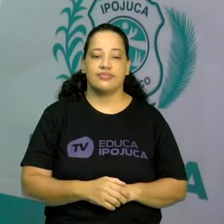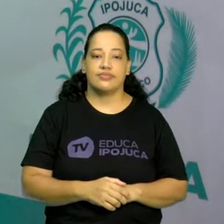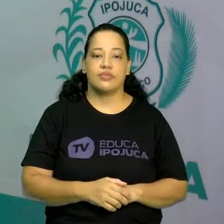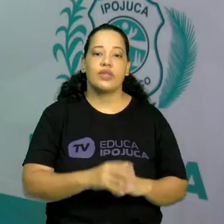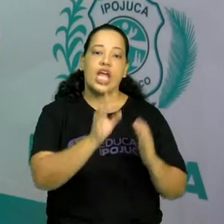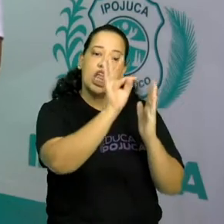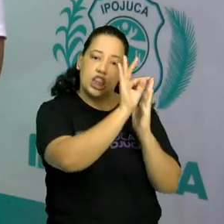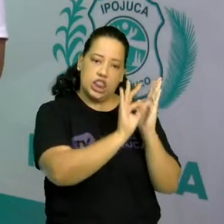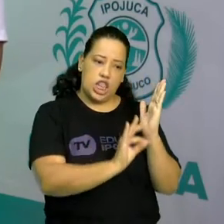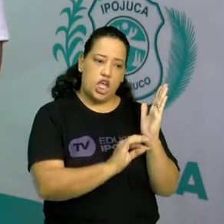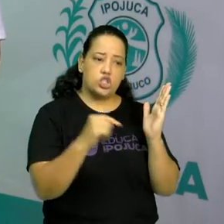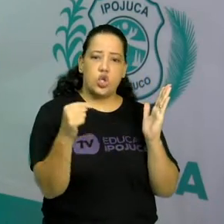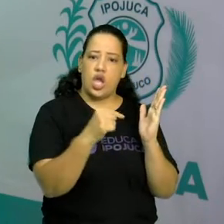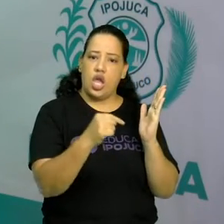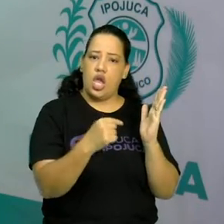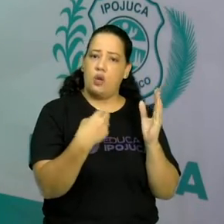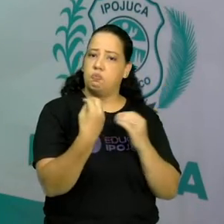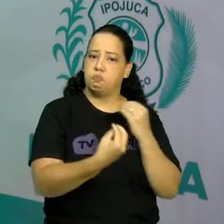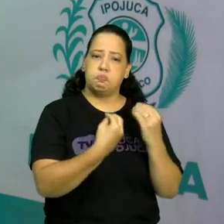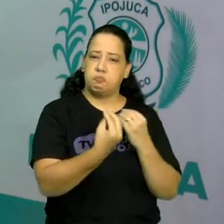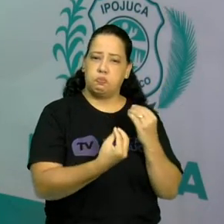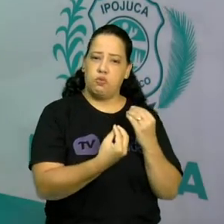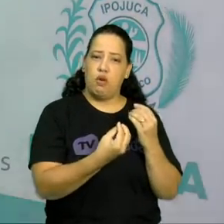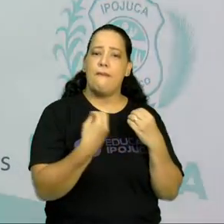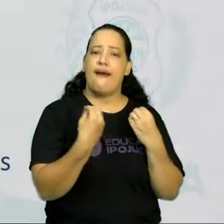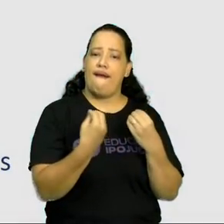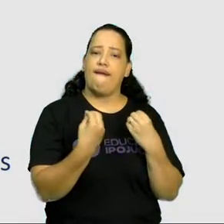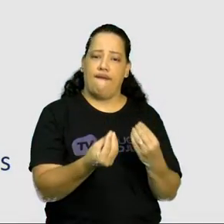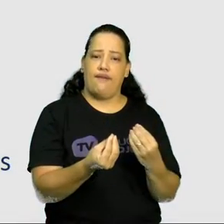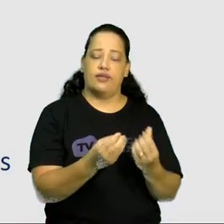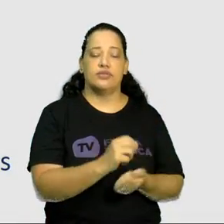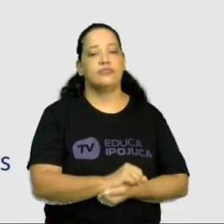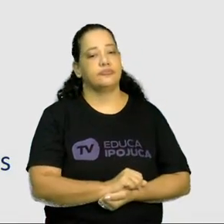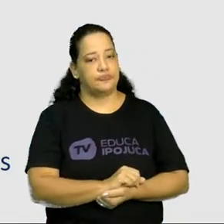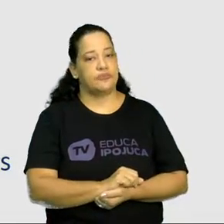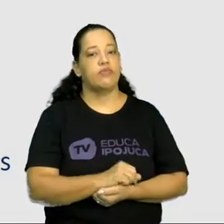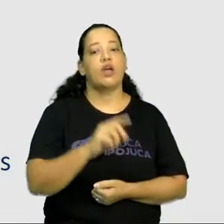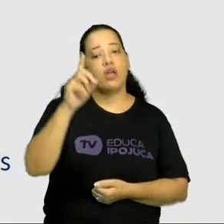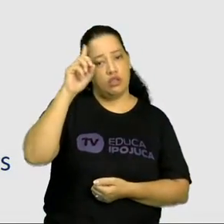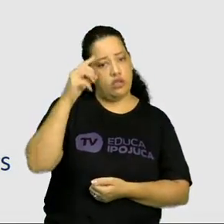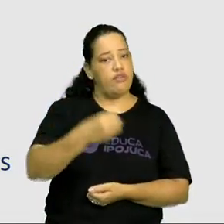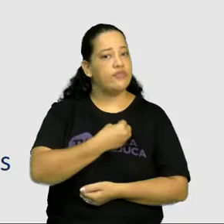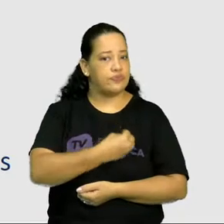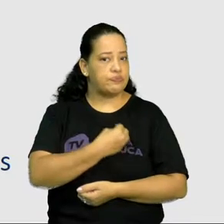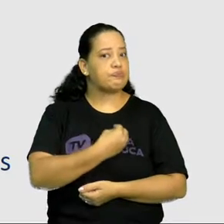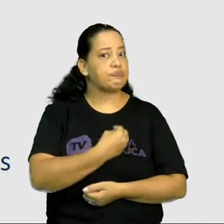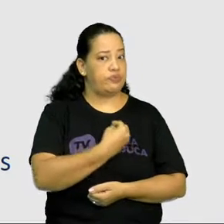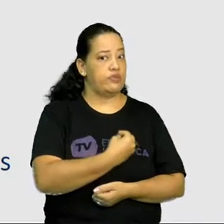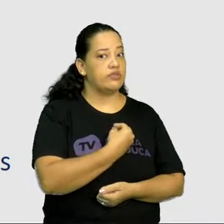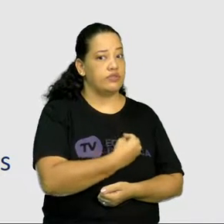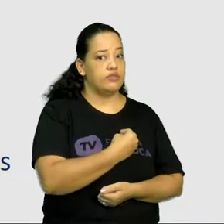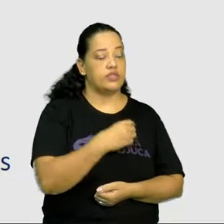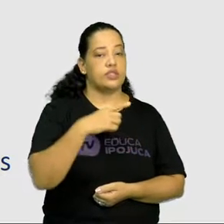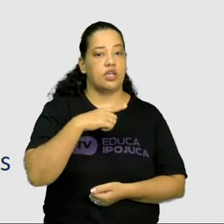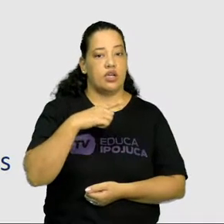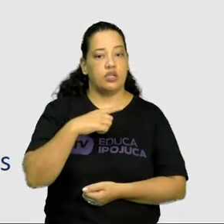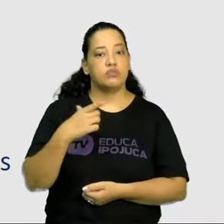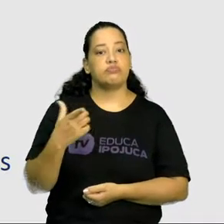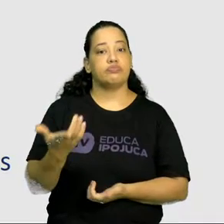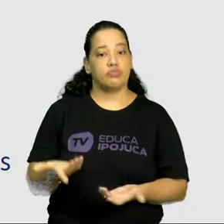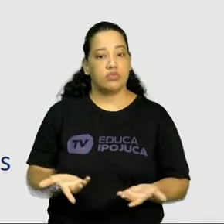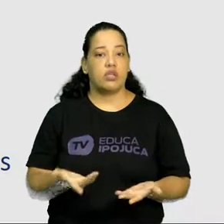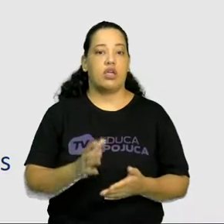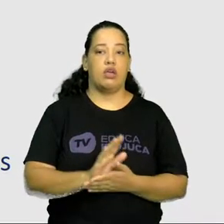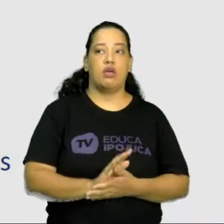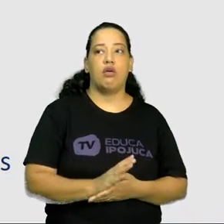Texto e suas funções. E aí eu trago uma imagem bem assim do nosso dia a dia, que hoje não tão mais, mas